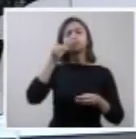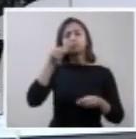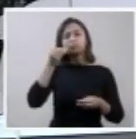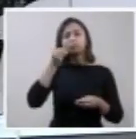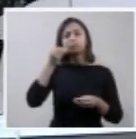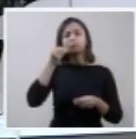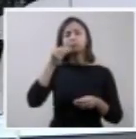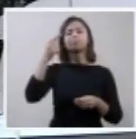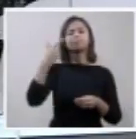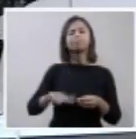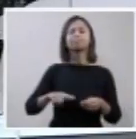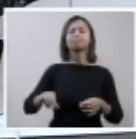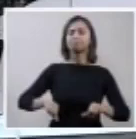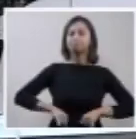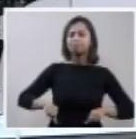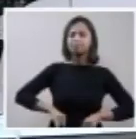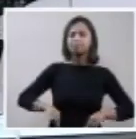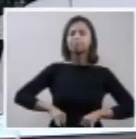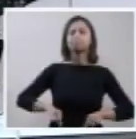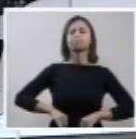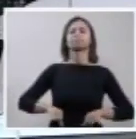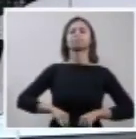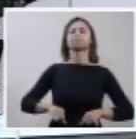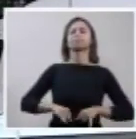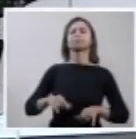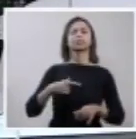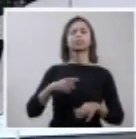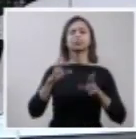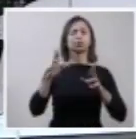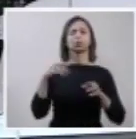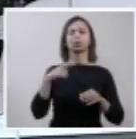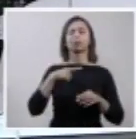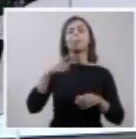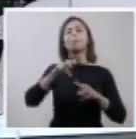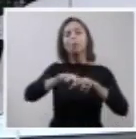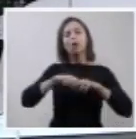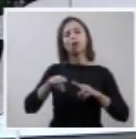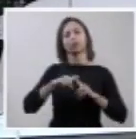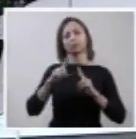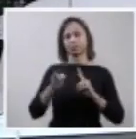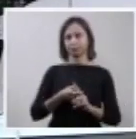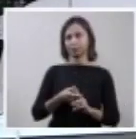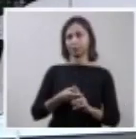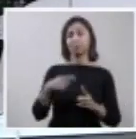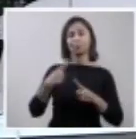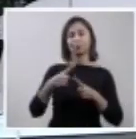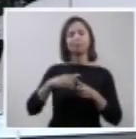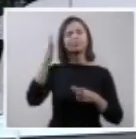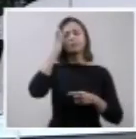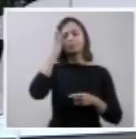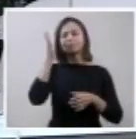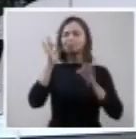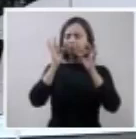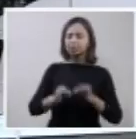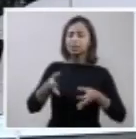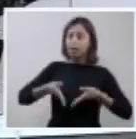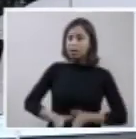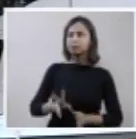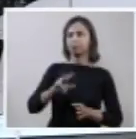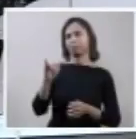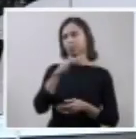mais dolorosa, dramática e inesperada para a maternidade, a certeza do óbito iminente do filho.